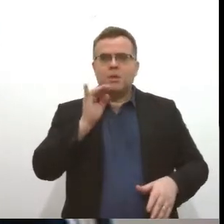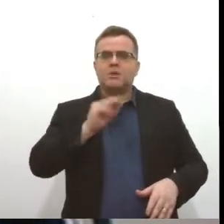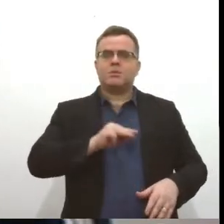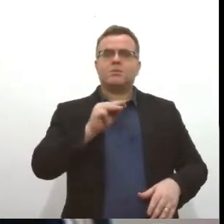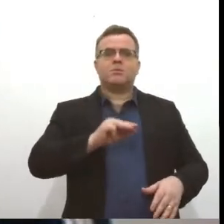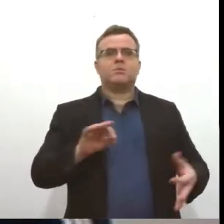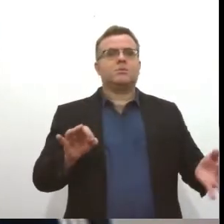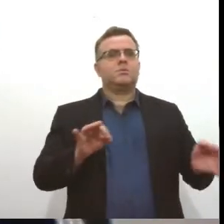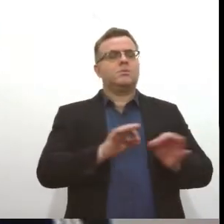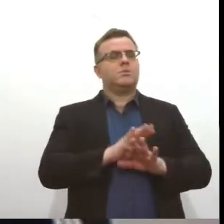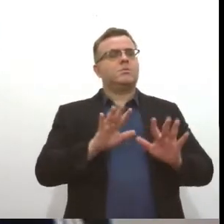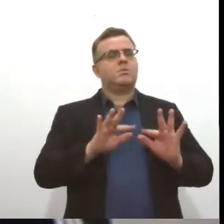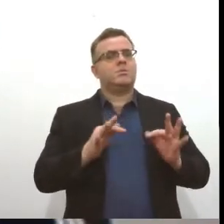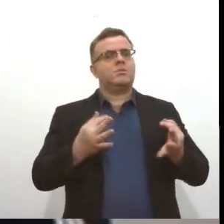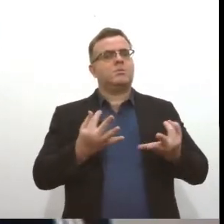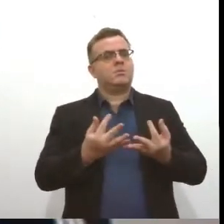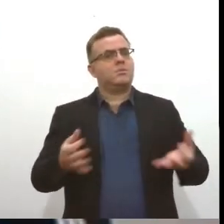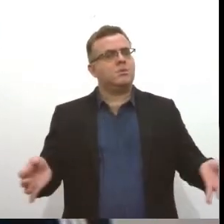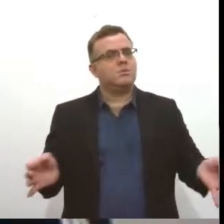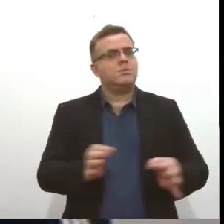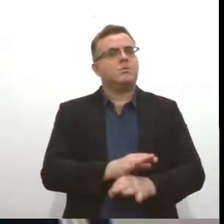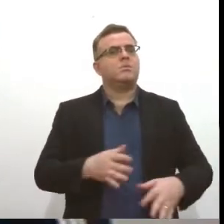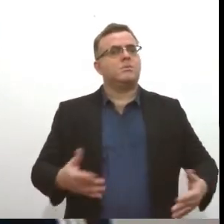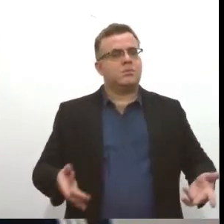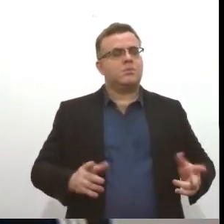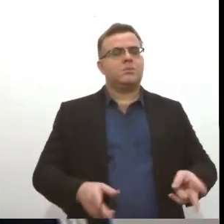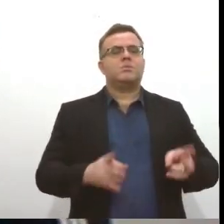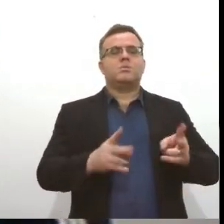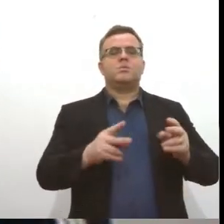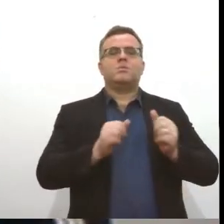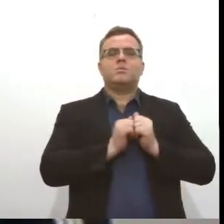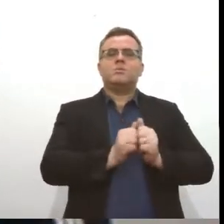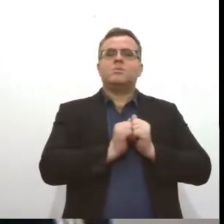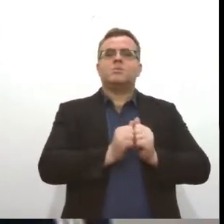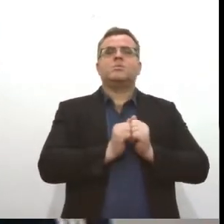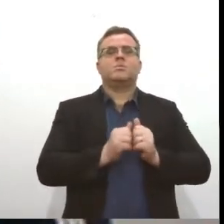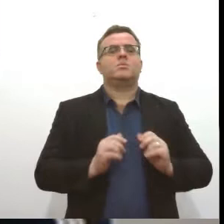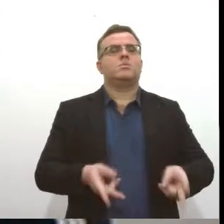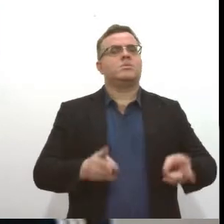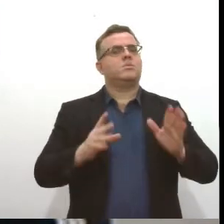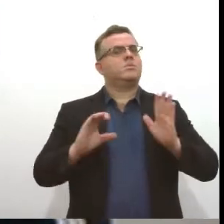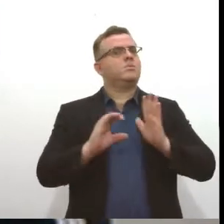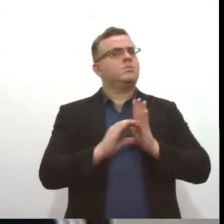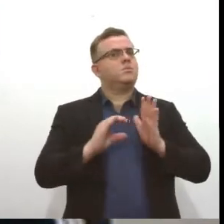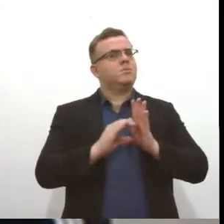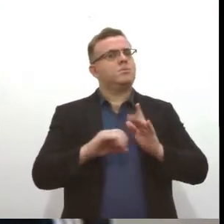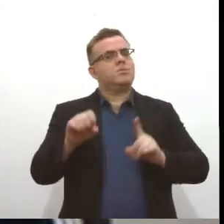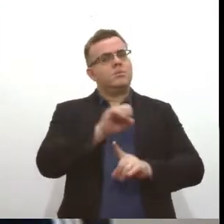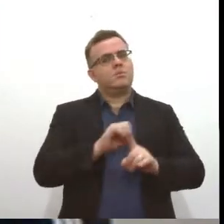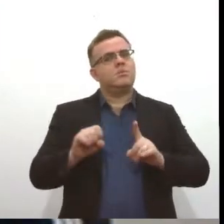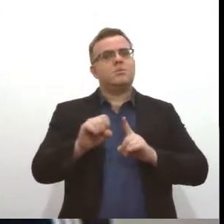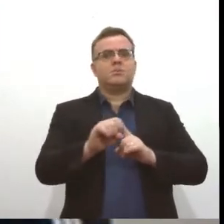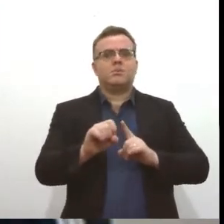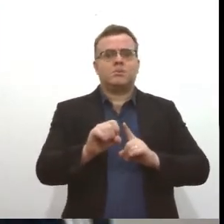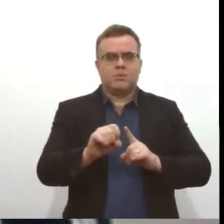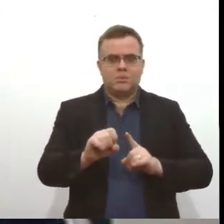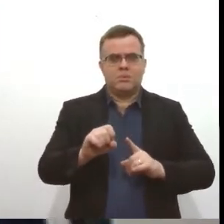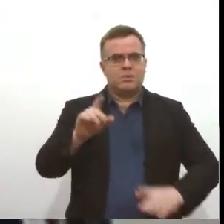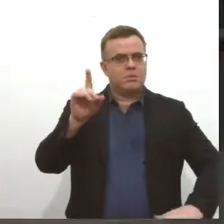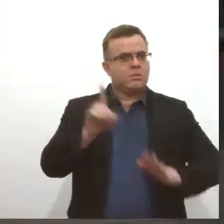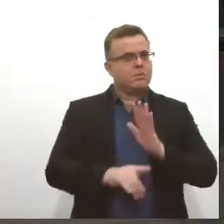também a sua família, né? Que está próxima, a comunidade, a sociedade, criança e adolescente, é um dever de todos, né?